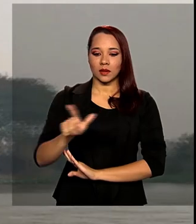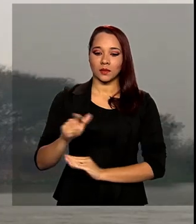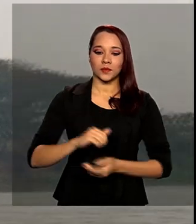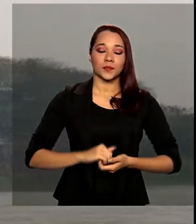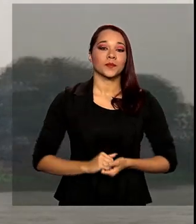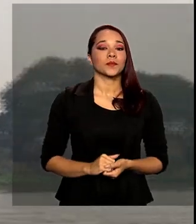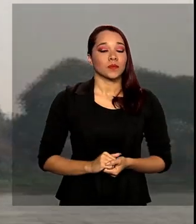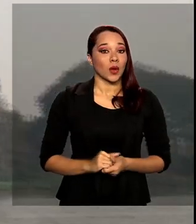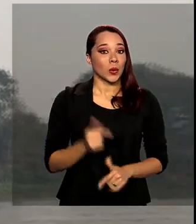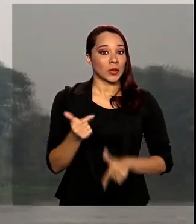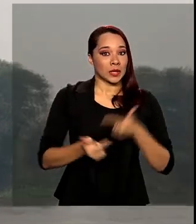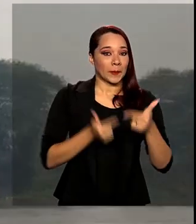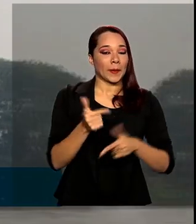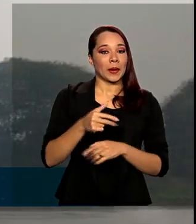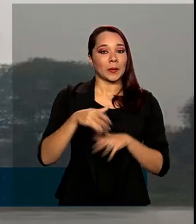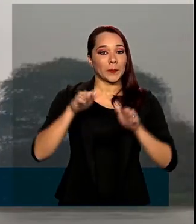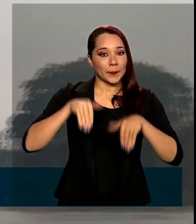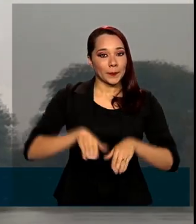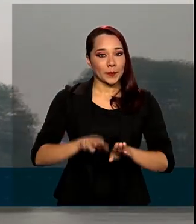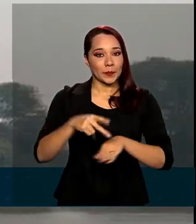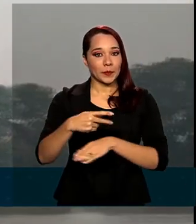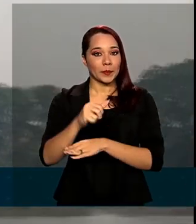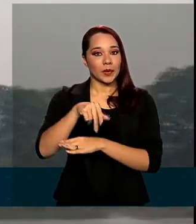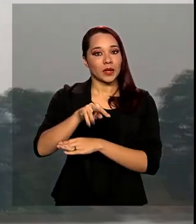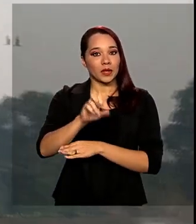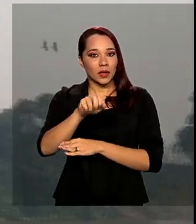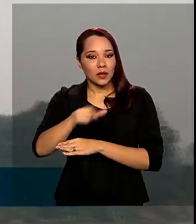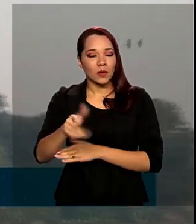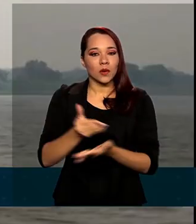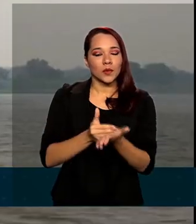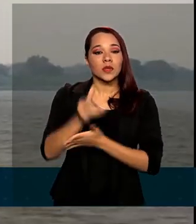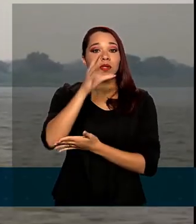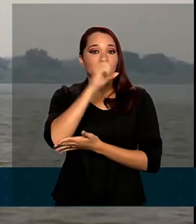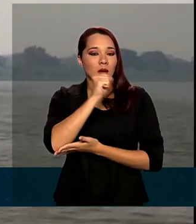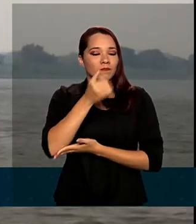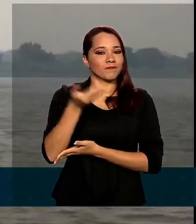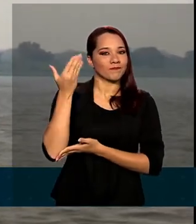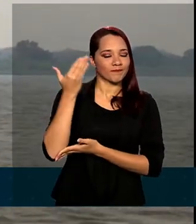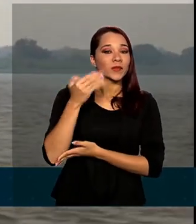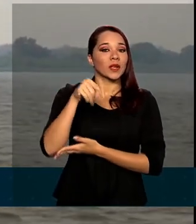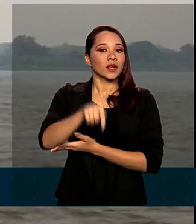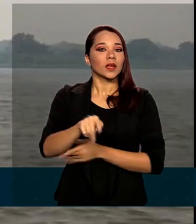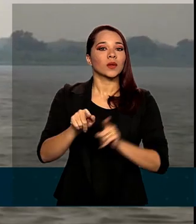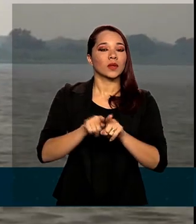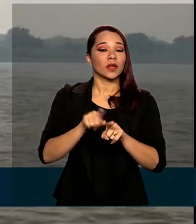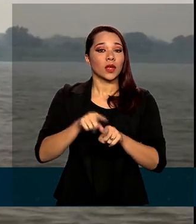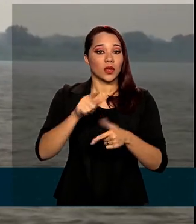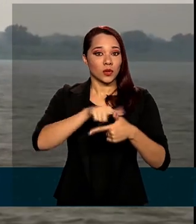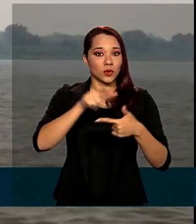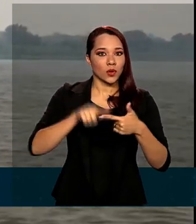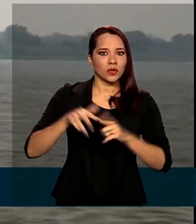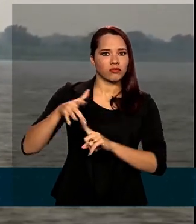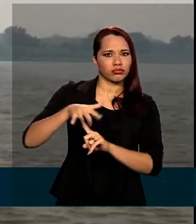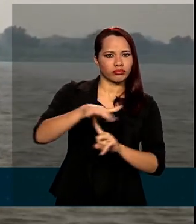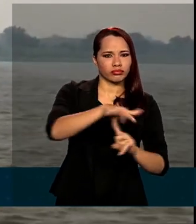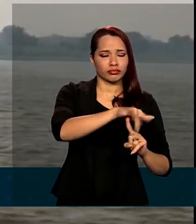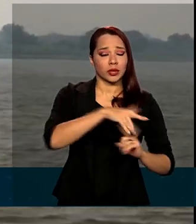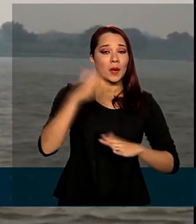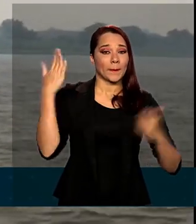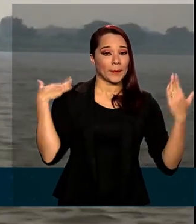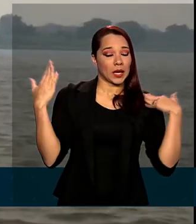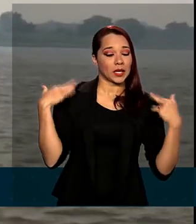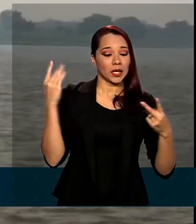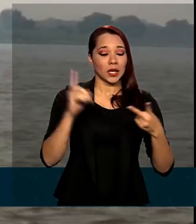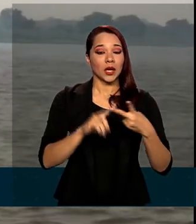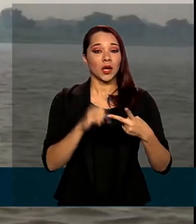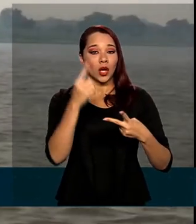A Operação Pantanal começou no último sábado. A missão conta com dois helicópteros da Marinha, um